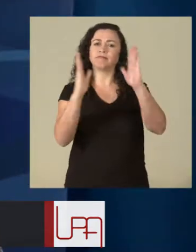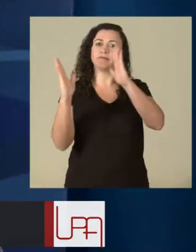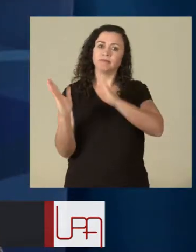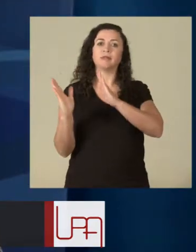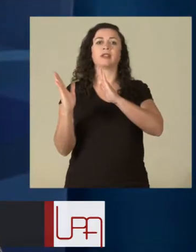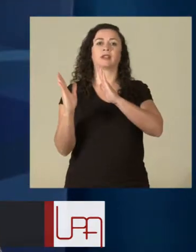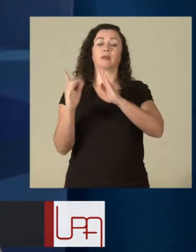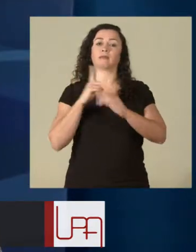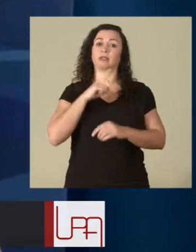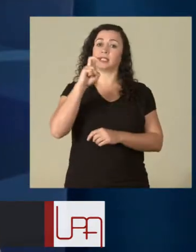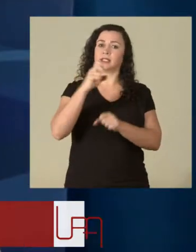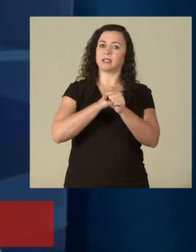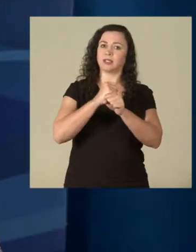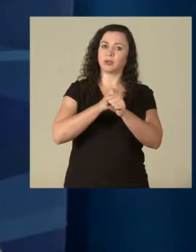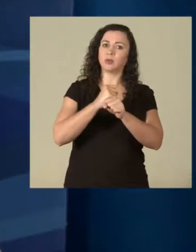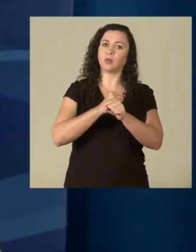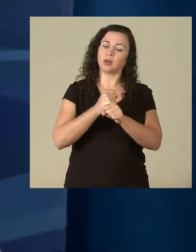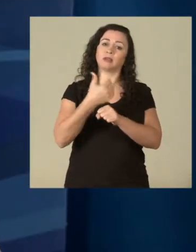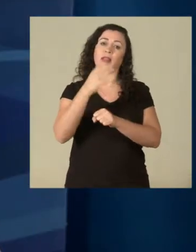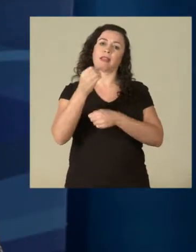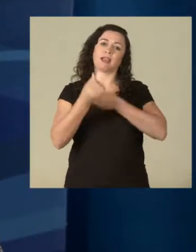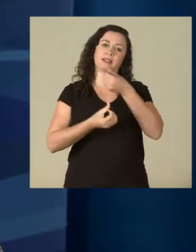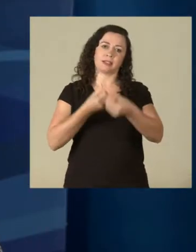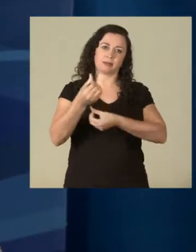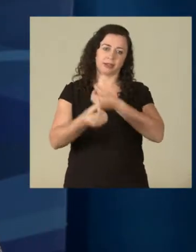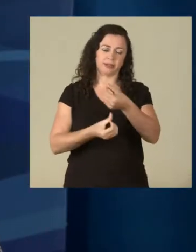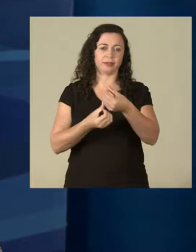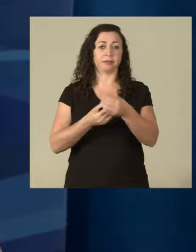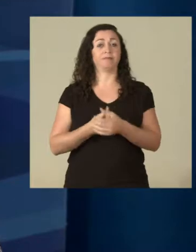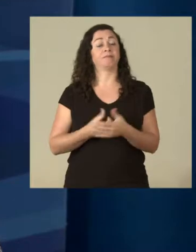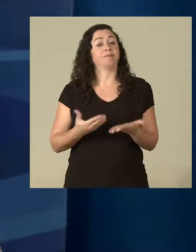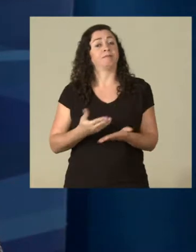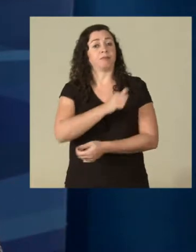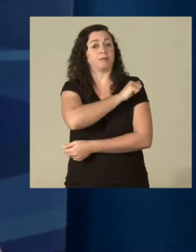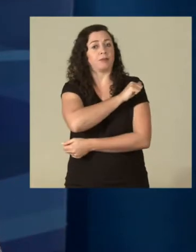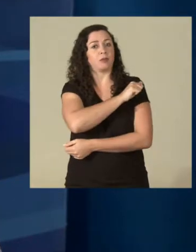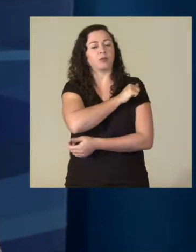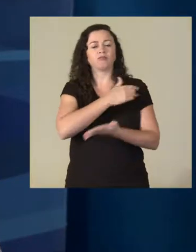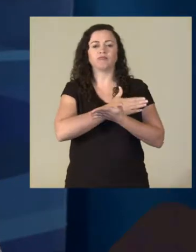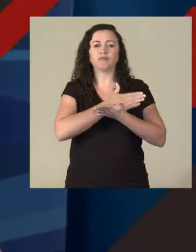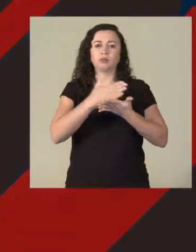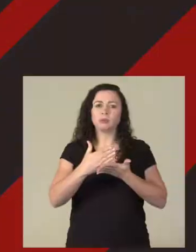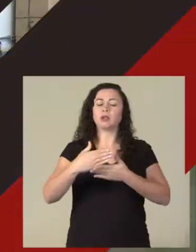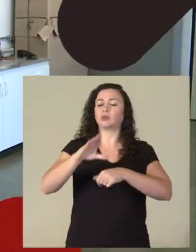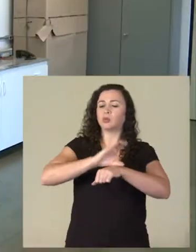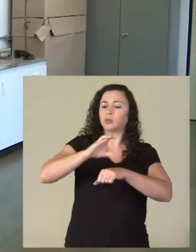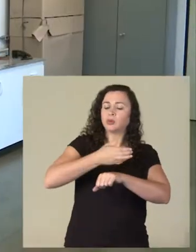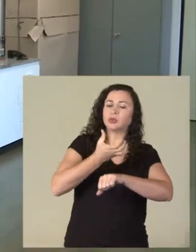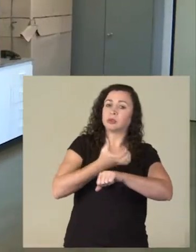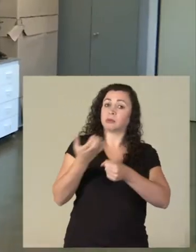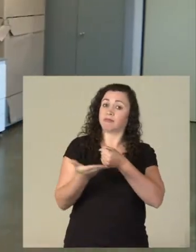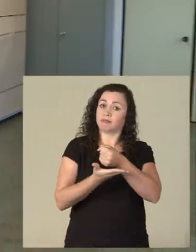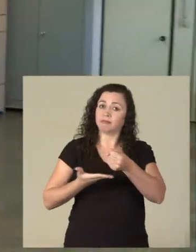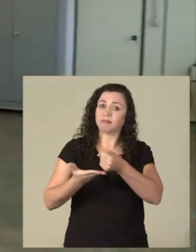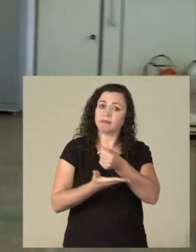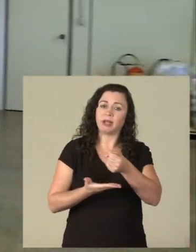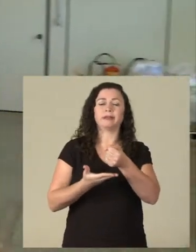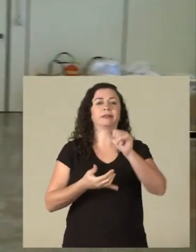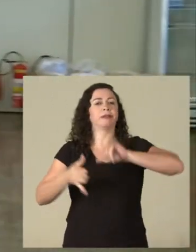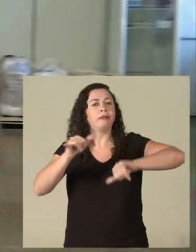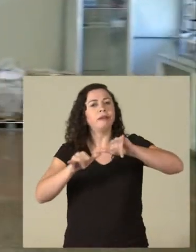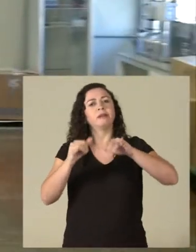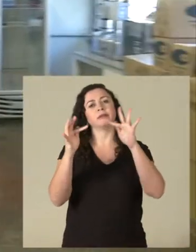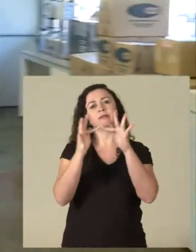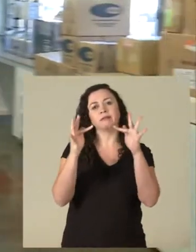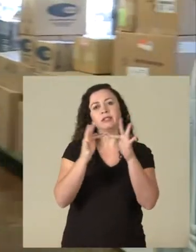de cinco anos ou dez semestres. O aluno, ele vai inicialmente, então, cursar disciplinas básicas na